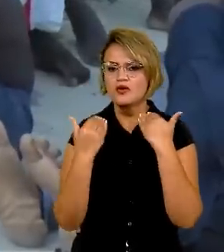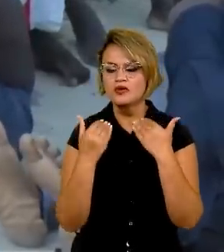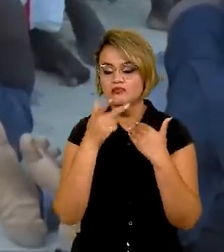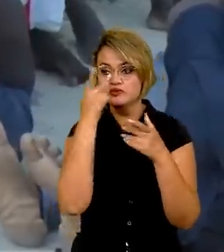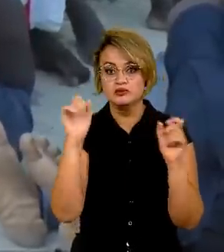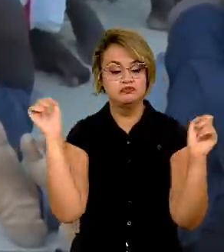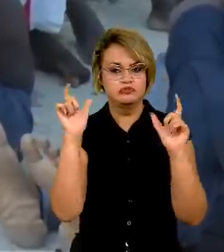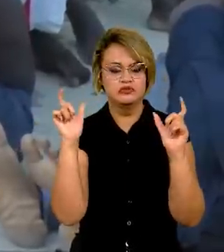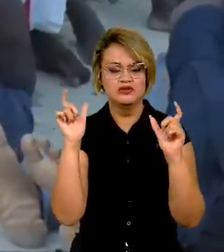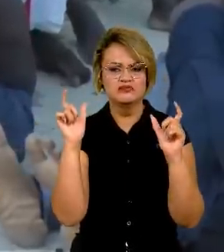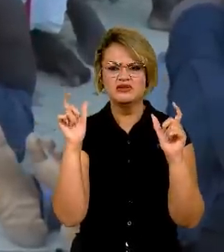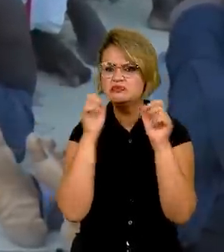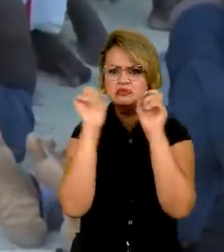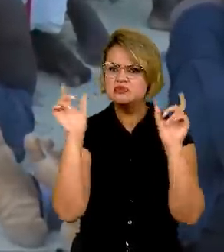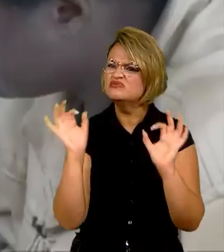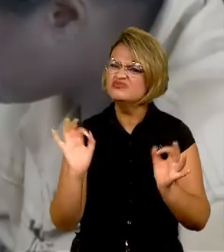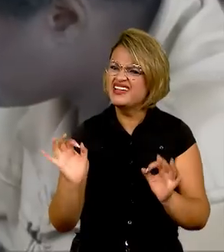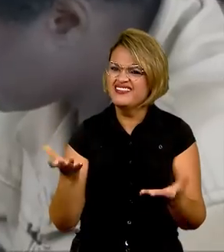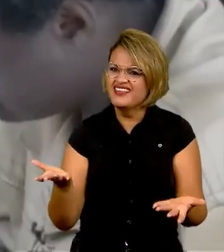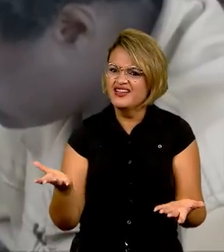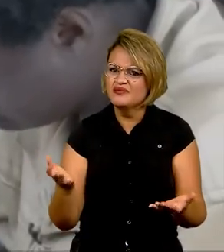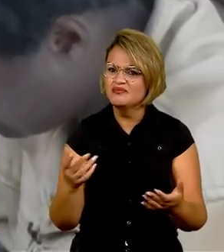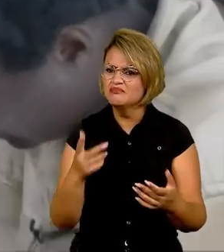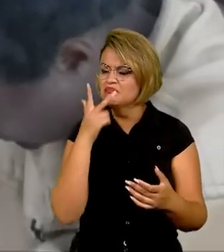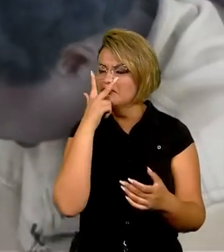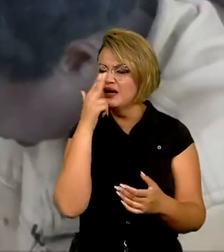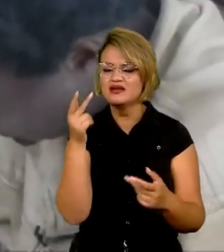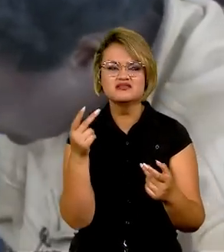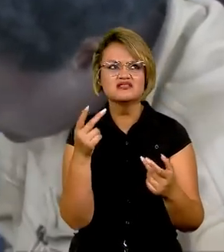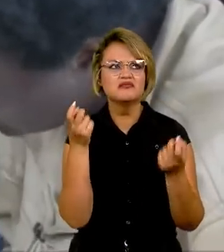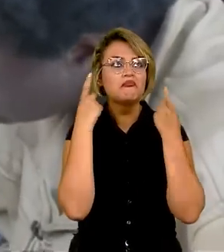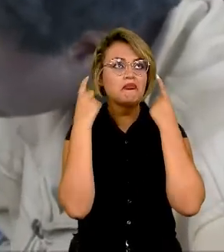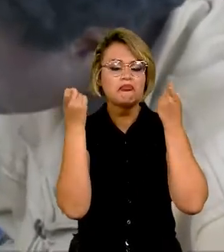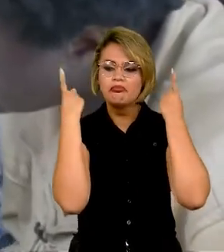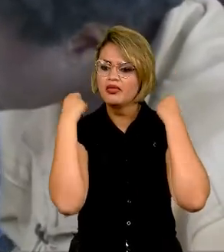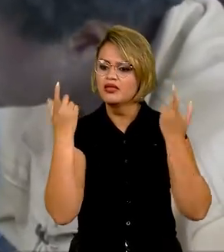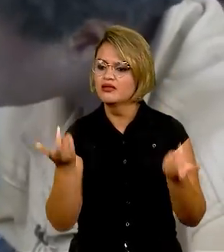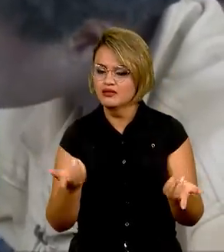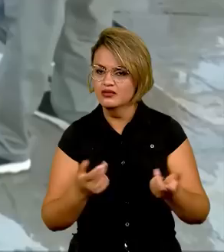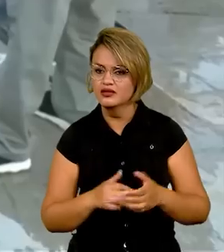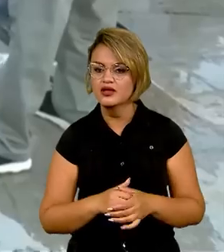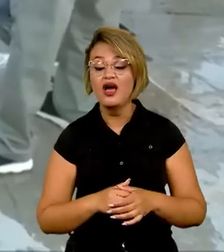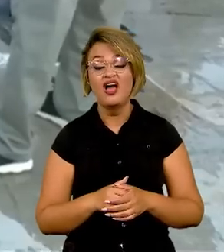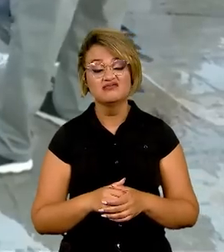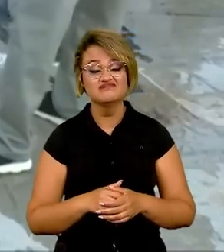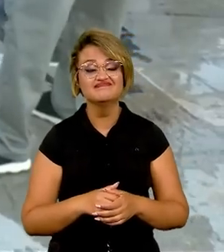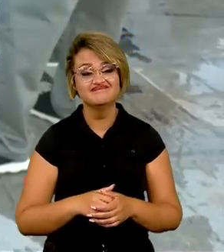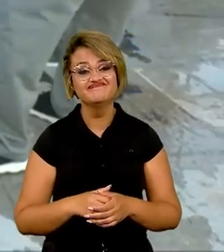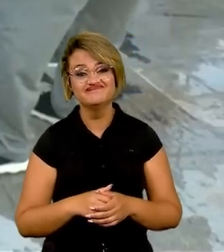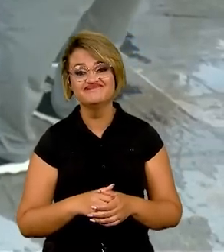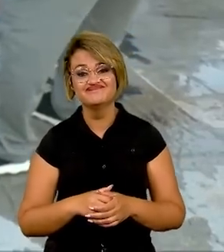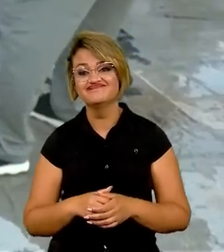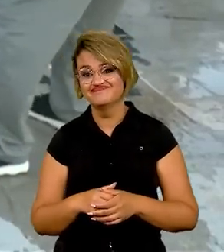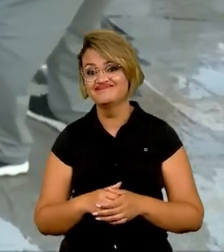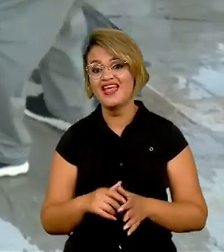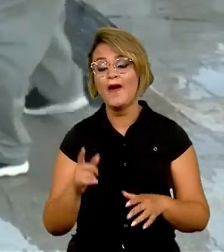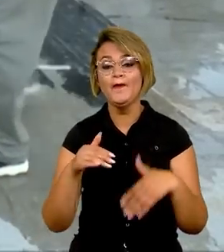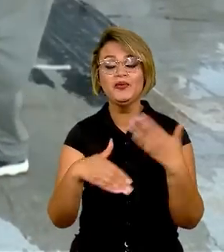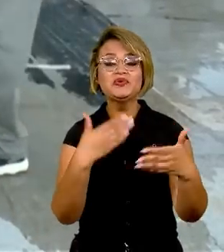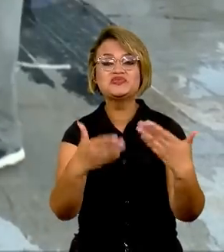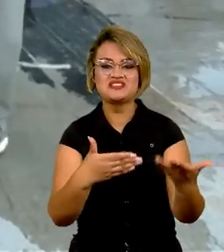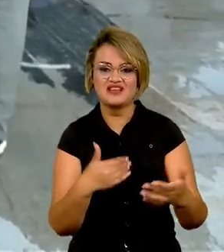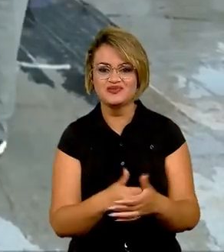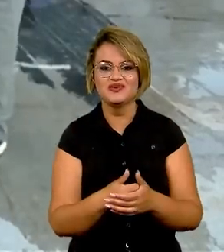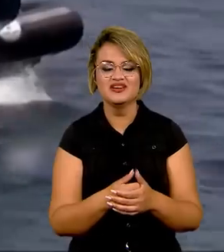Mediterrâneo, deveria ser um escândalo internacional, uma vergonha da humanidade e pouco se fala. É tudo parte do processo